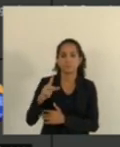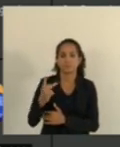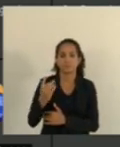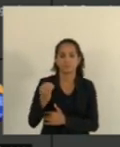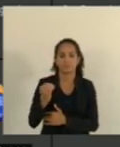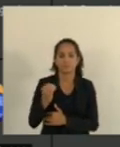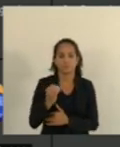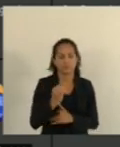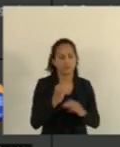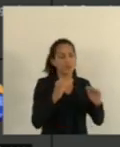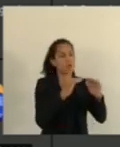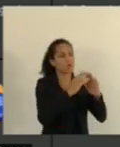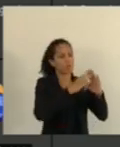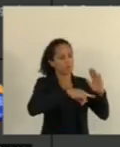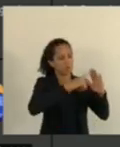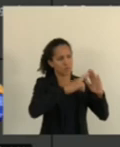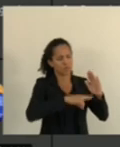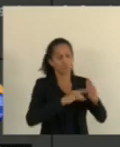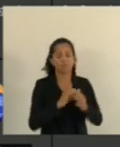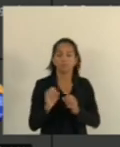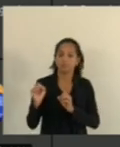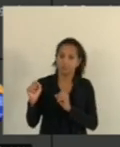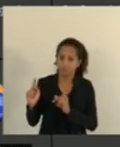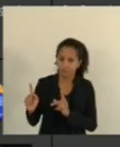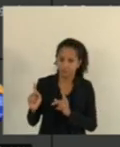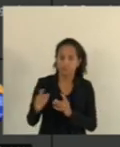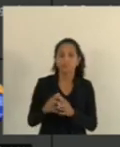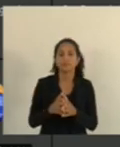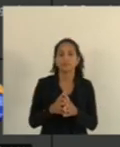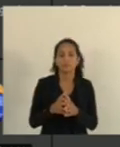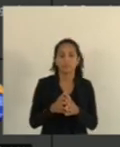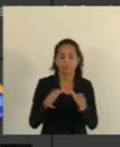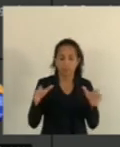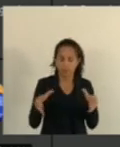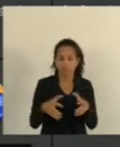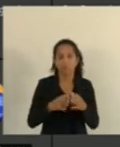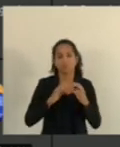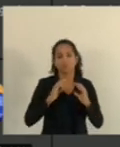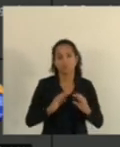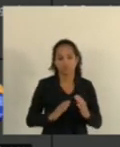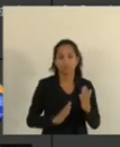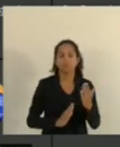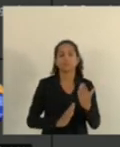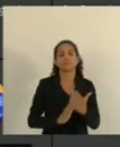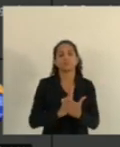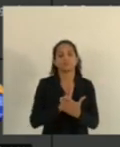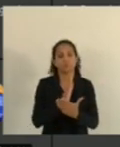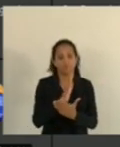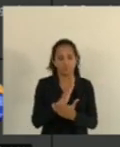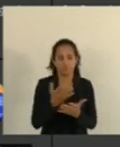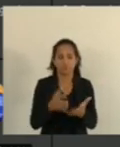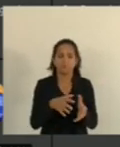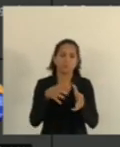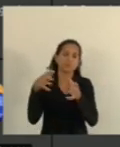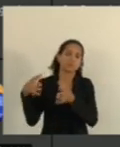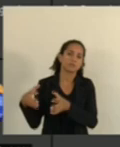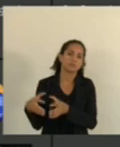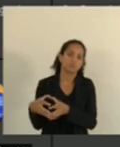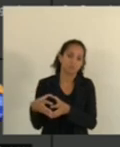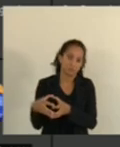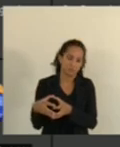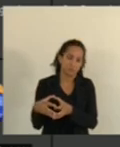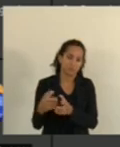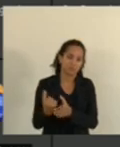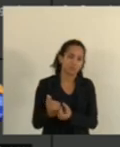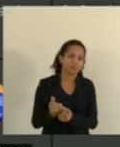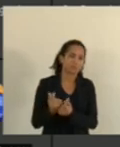Relator Ok Ok, tendo maioria na comissão De cidadania Aprovada Vamos a comissão De